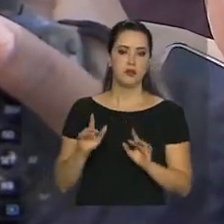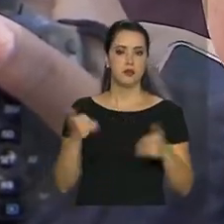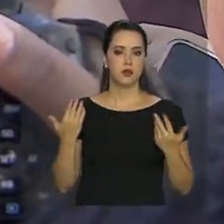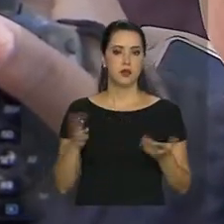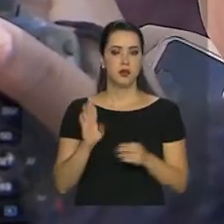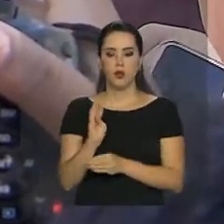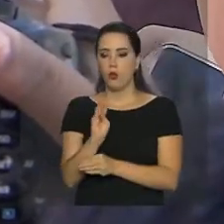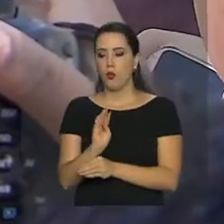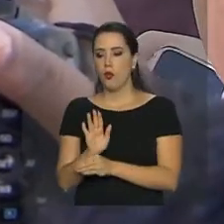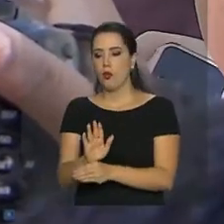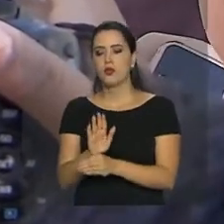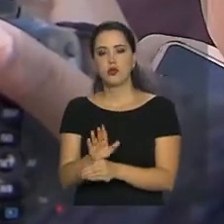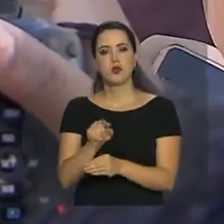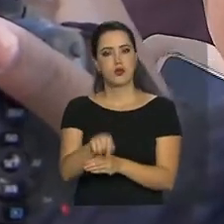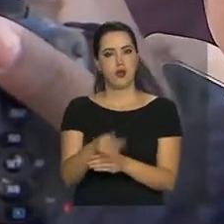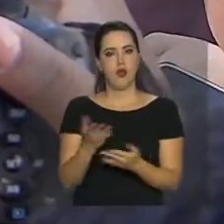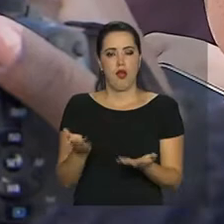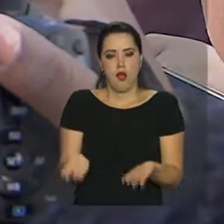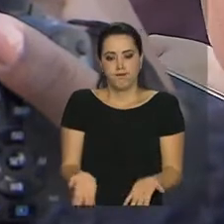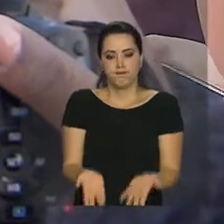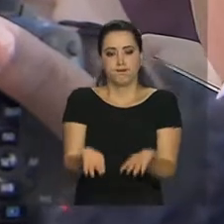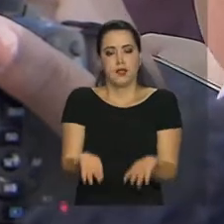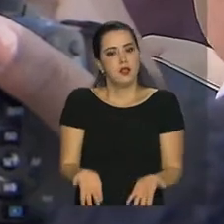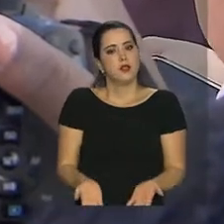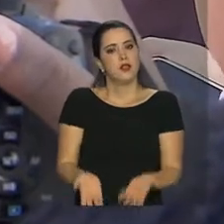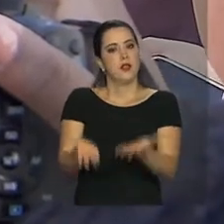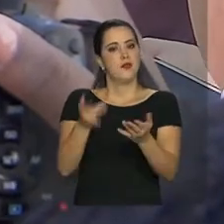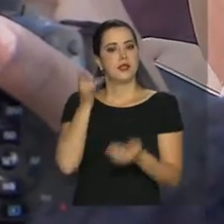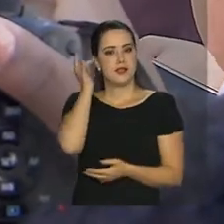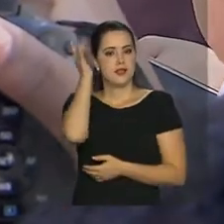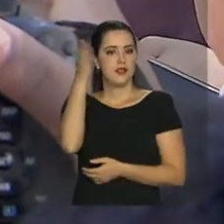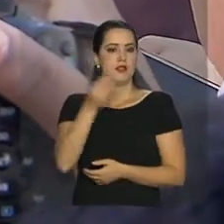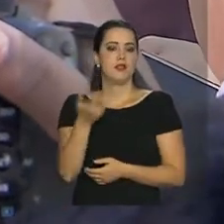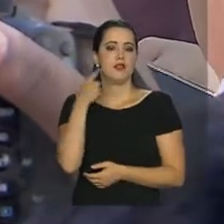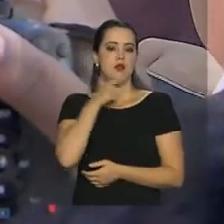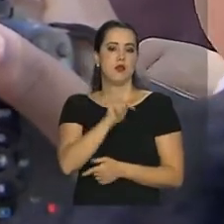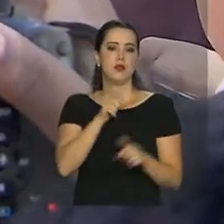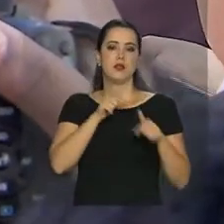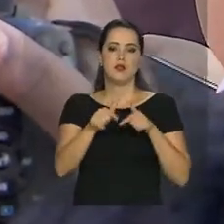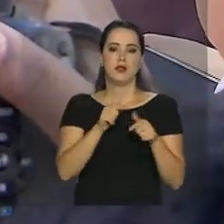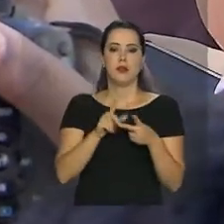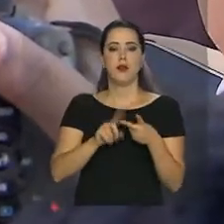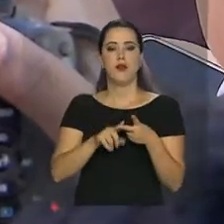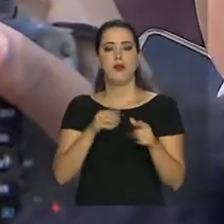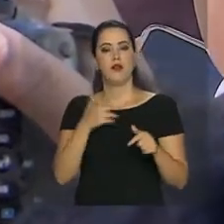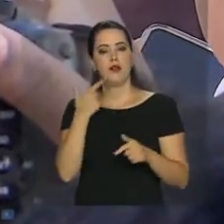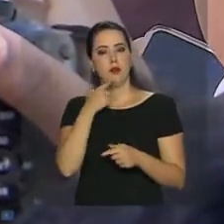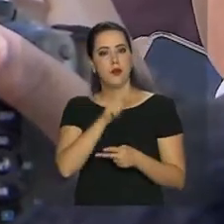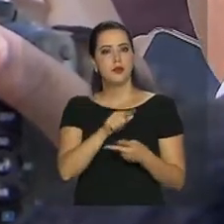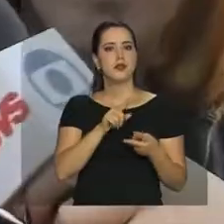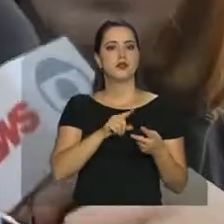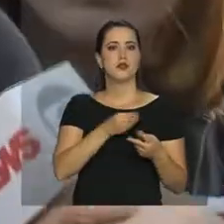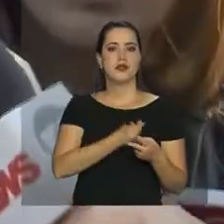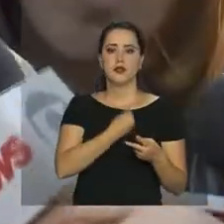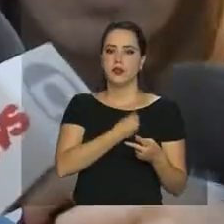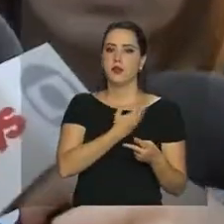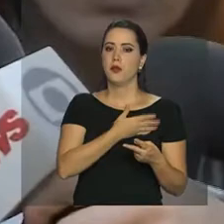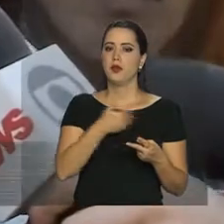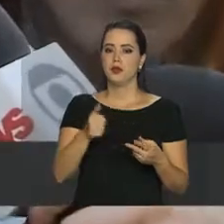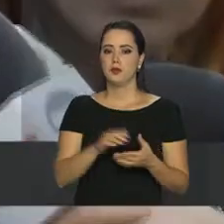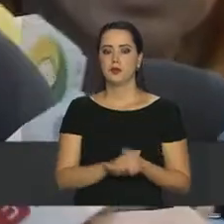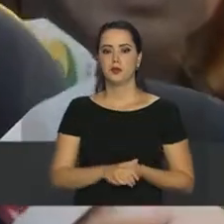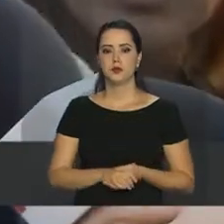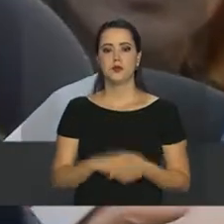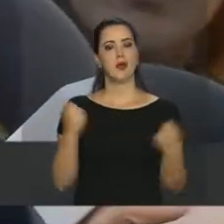a ideia é brindar apoio para facilitar esse processo de encontrar trabalho, encontrar opções de vida. Nós temos que ter